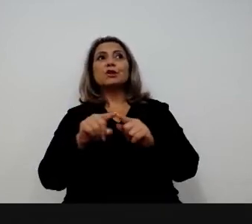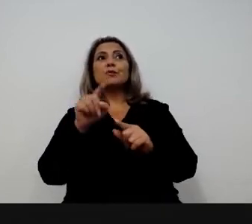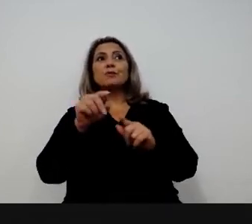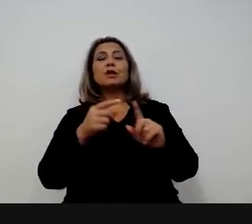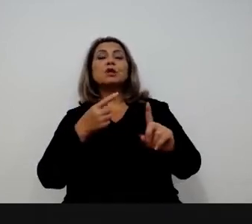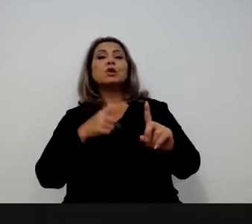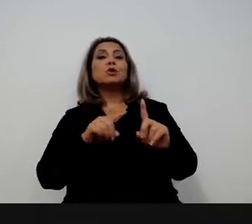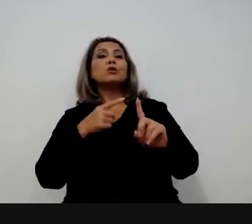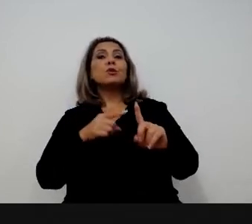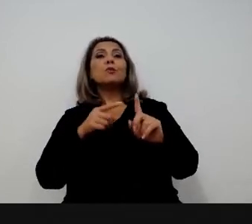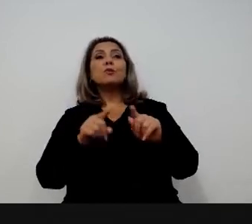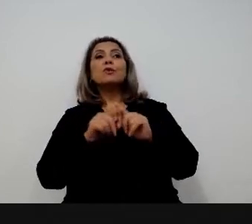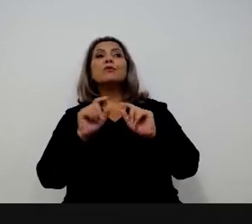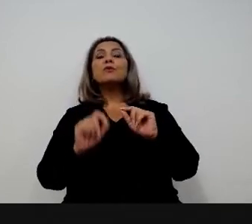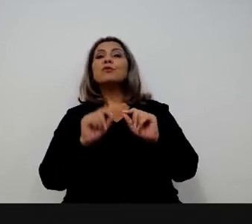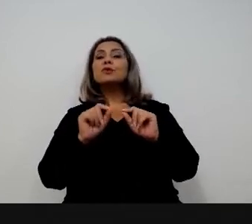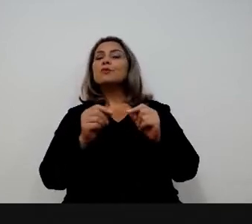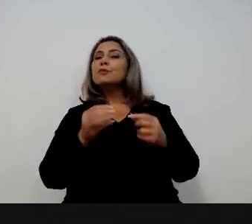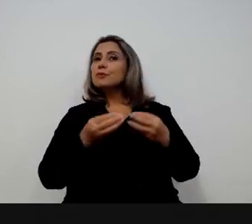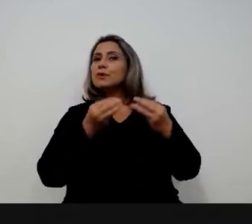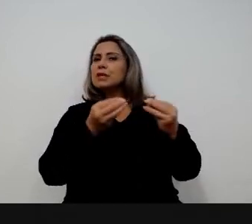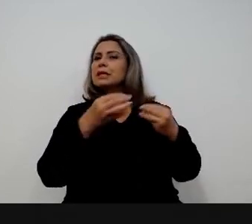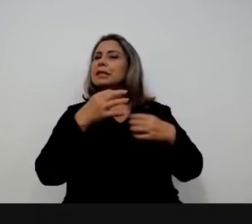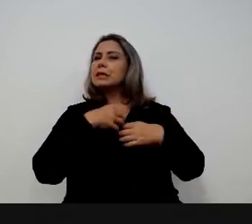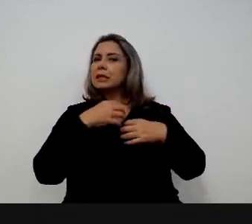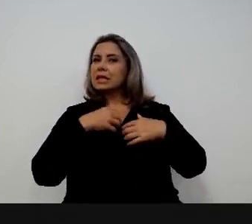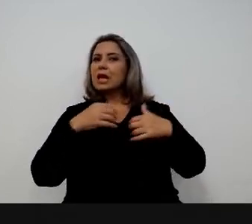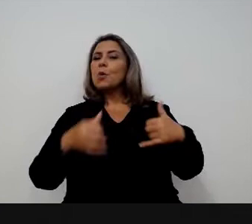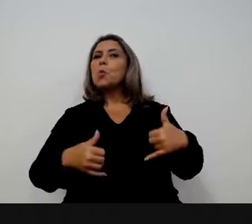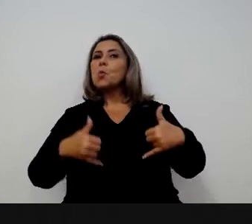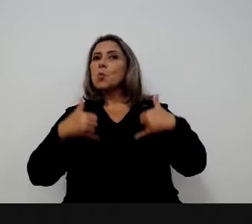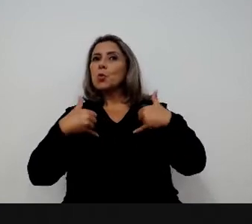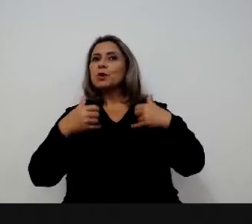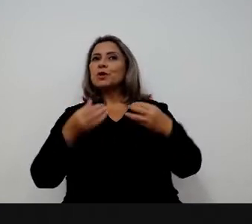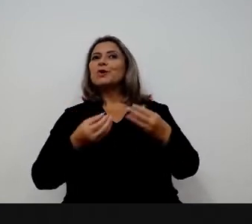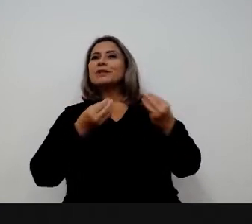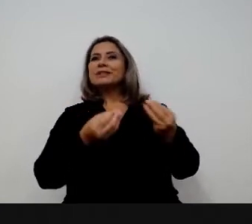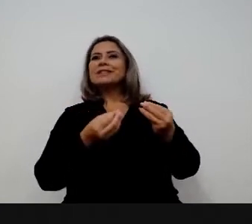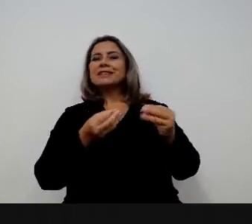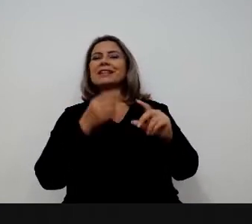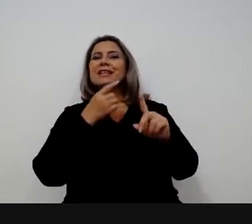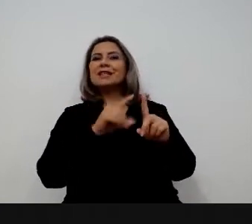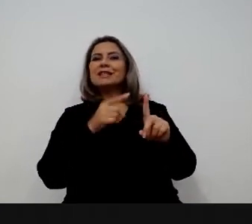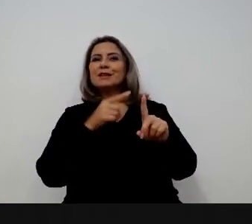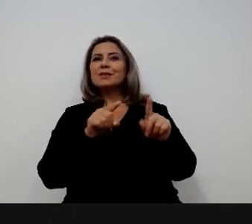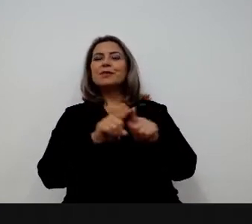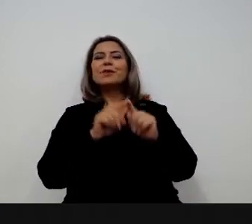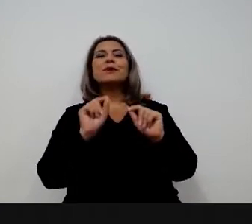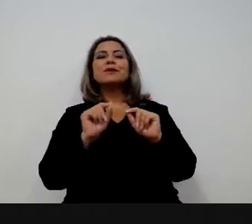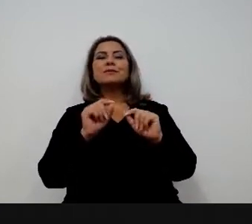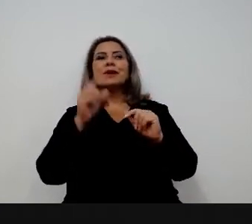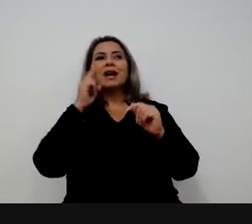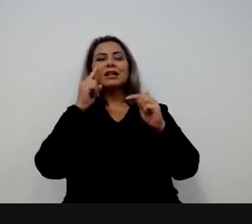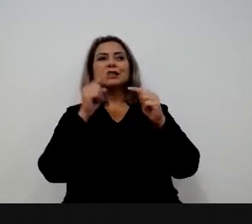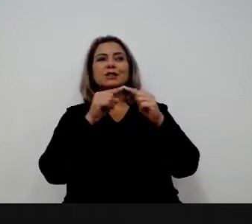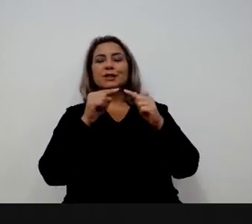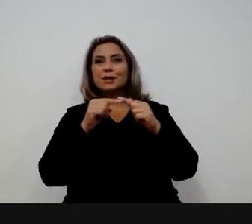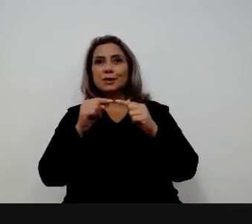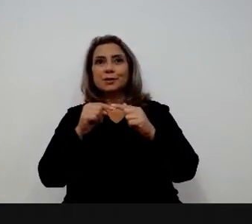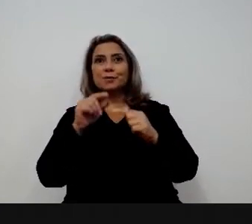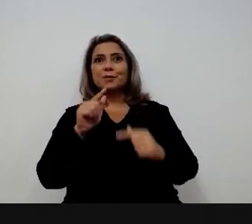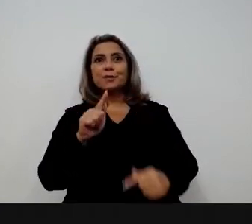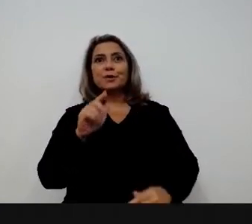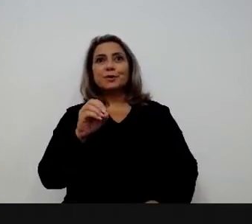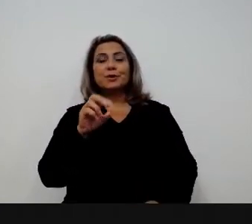desafios, que é também uma entrada que a gente tem muito orgulho nessa gestão, que é desafios, se vocês forem também desafios.enap.gov